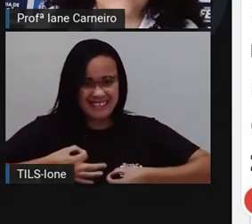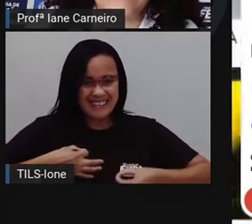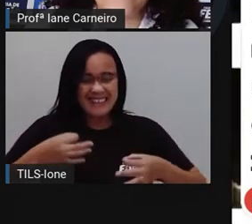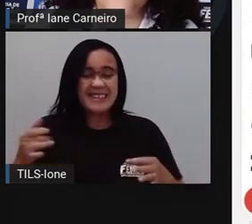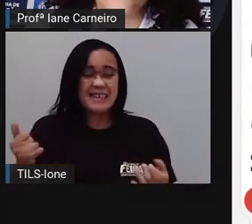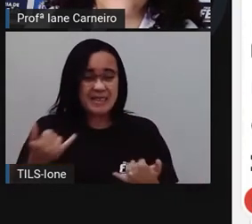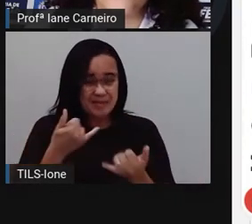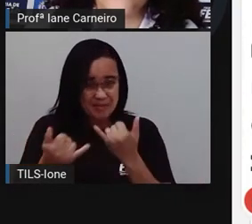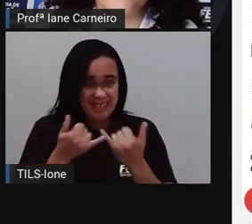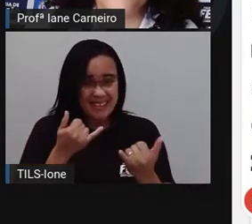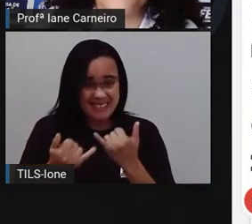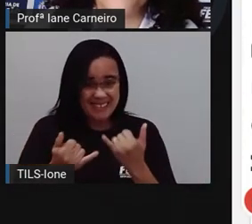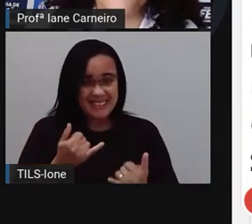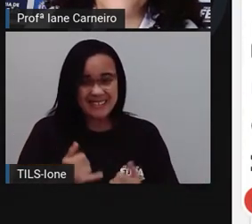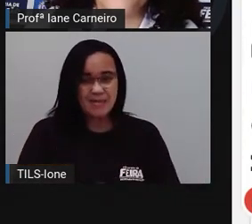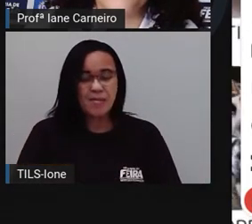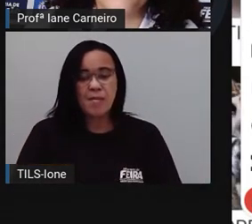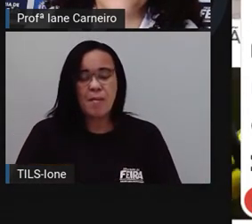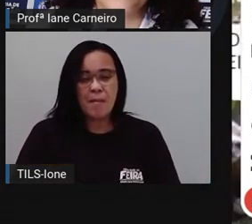Pronto. Agora, ó,